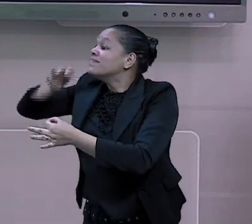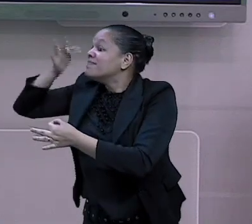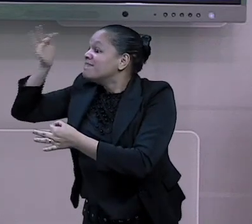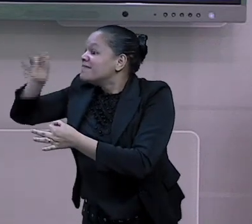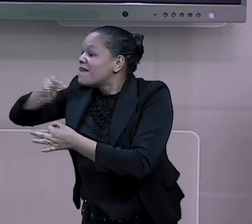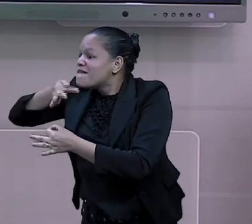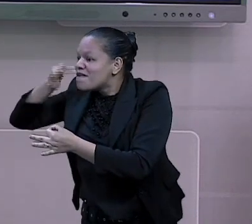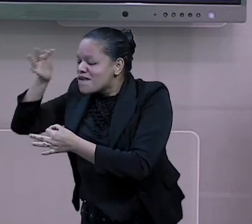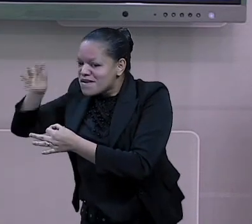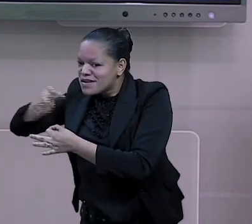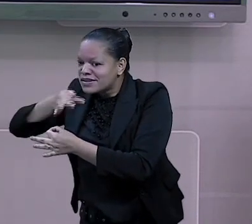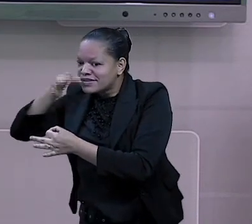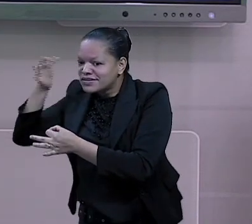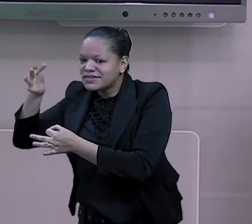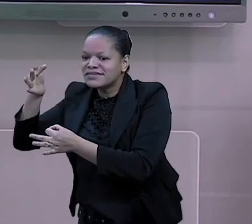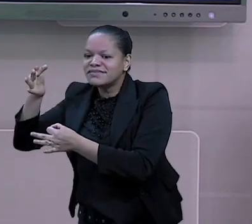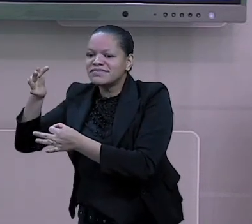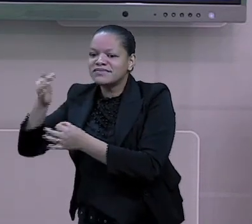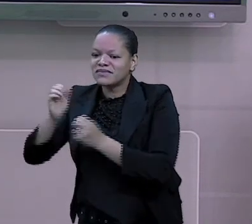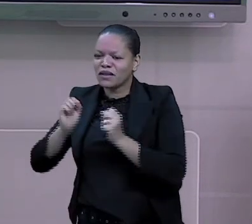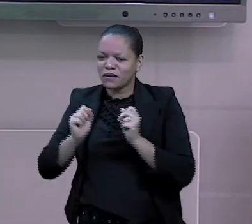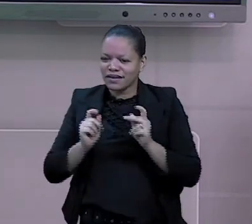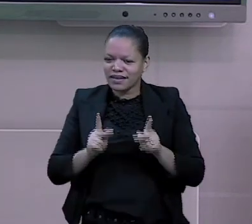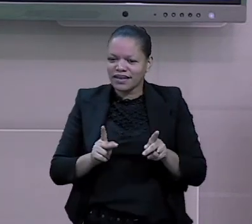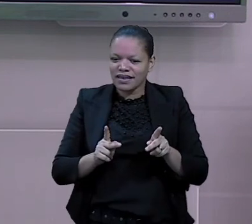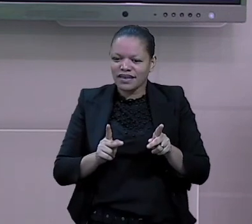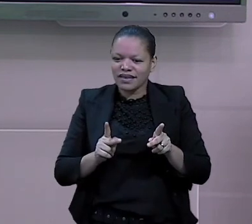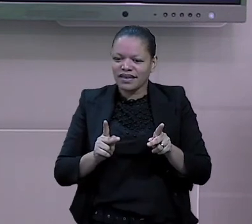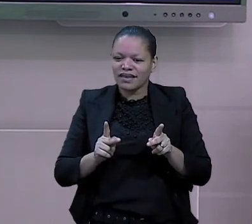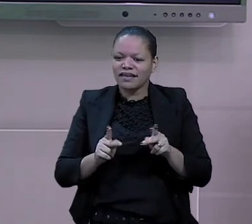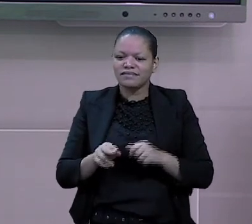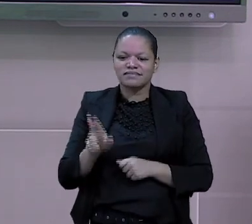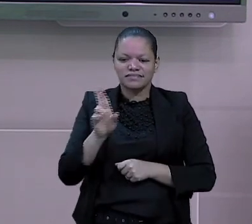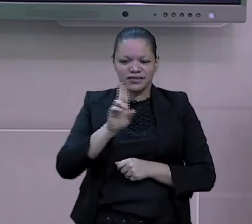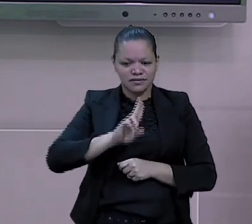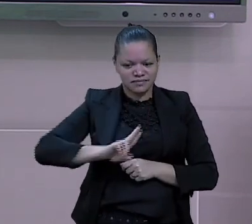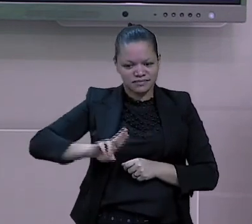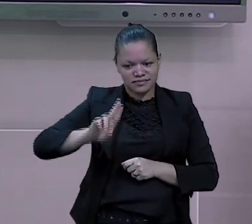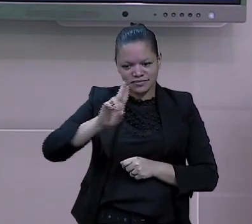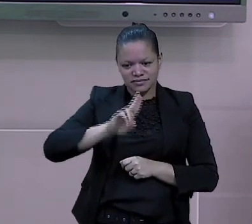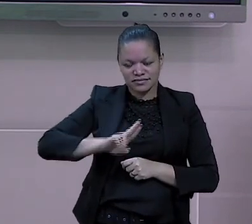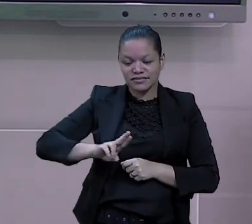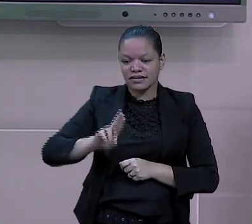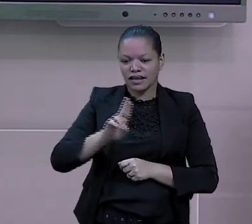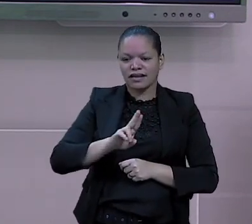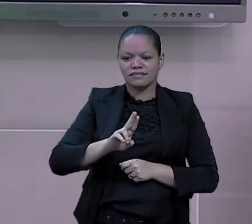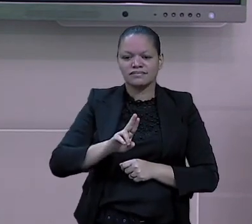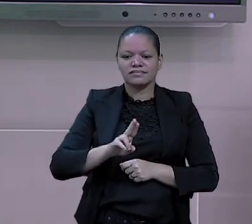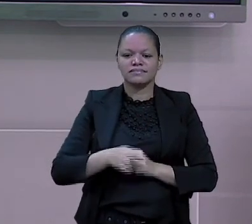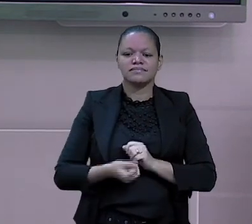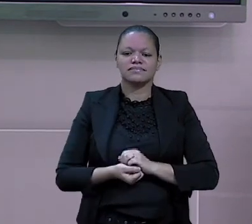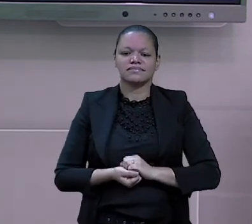é o mais comum que a gente vê aí, no nosso cotidiano, que a gente usa, no nosso dia a dia.